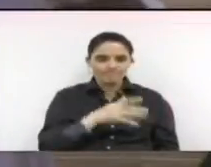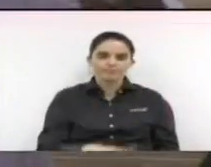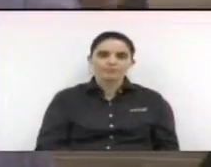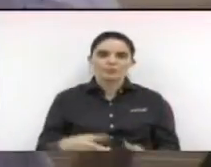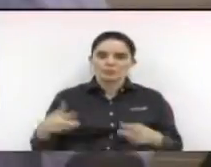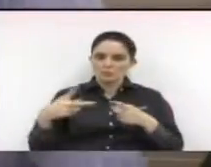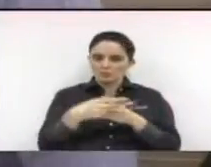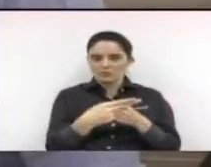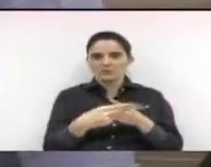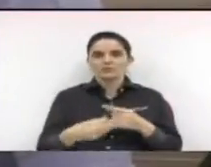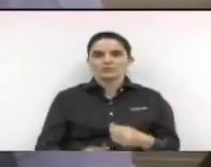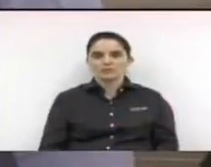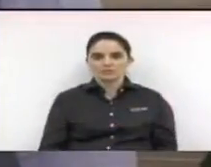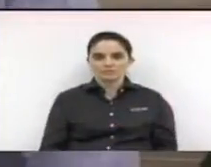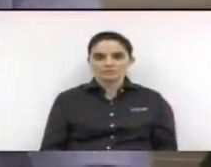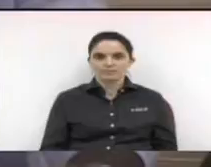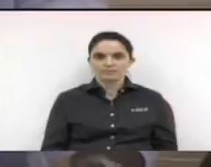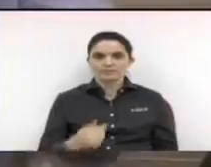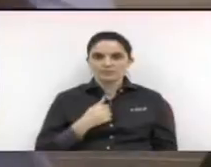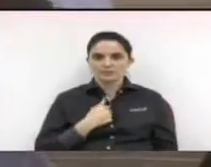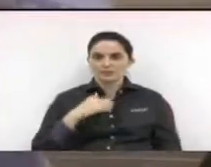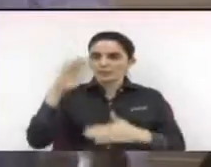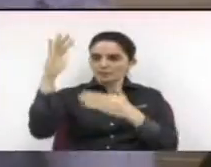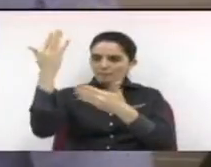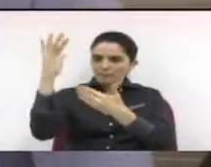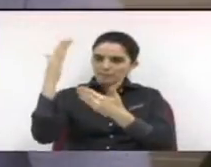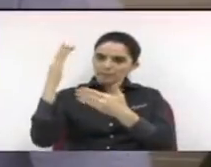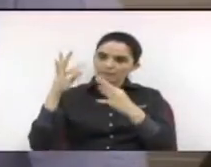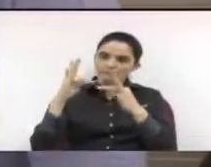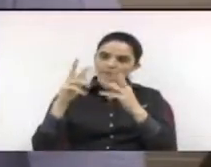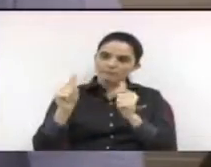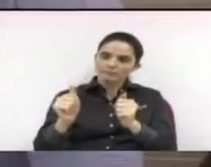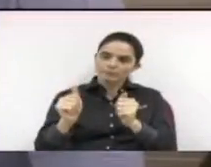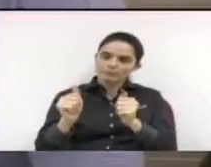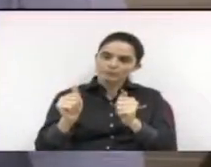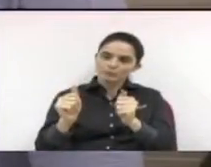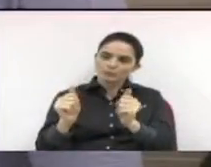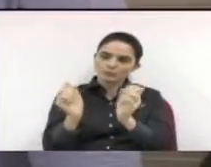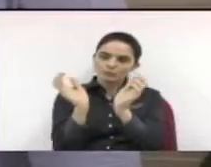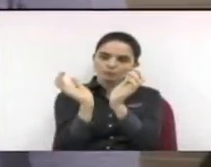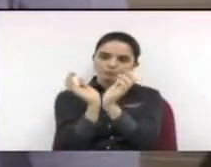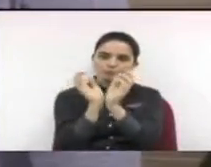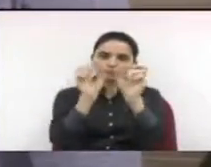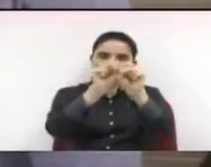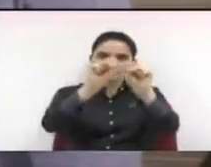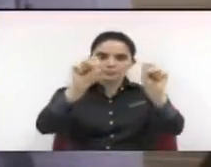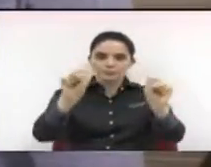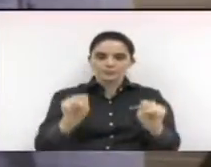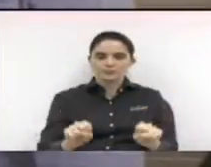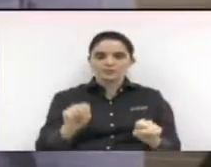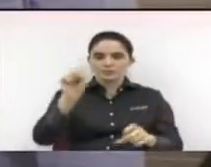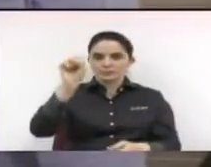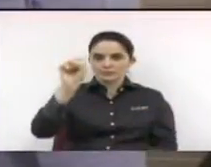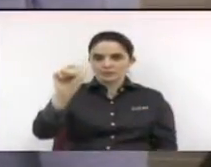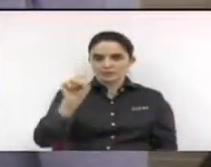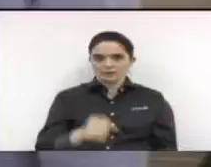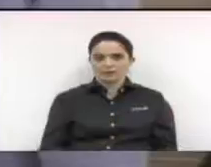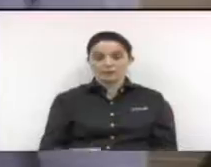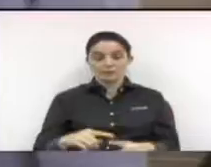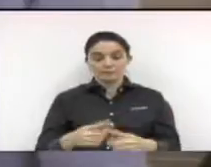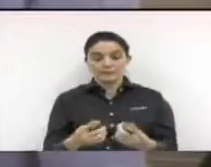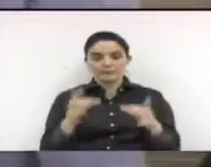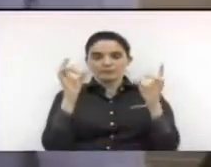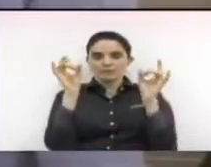todos os alunos do sistema S do SESI Senai que aqui fazem presente os pais mas em especial aqui nesse